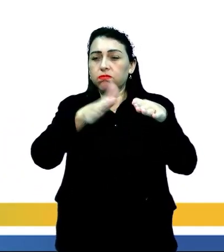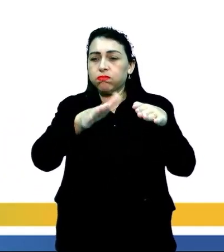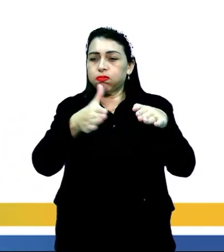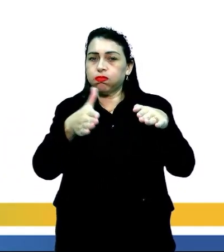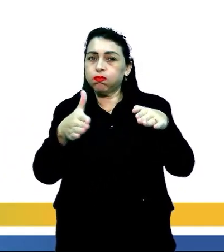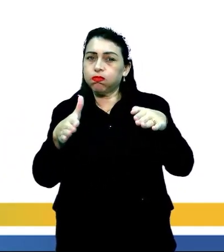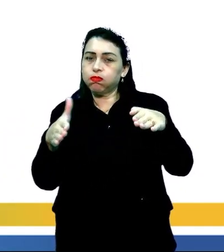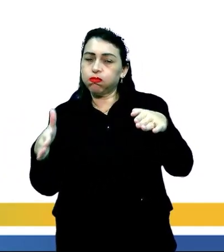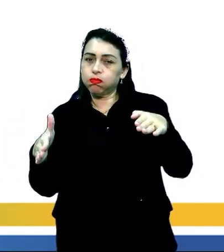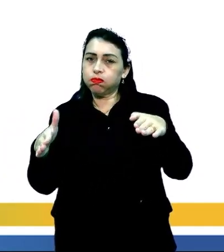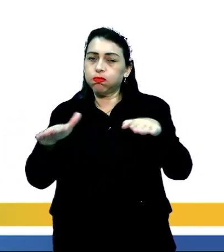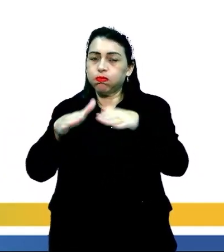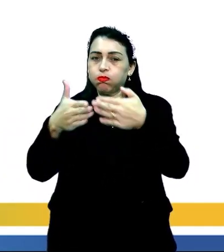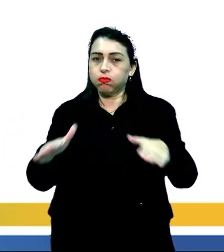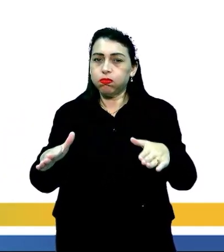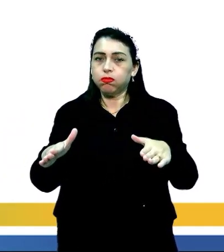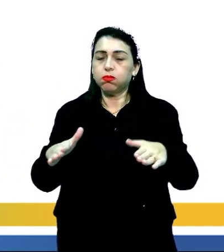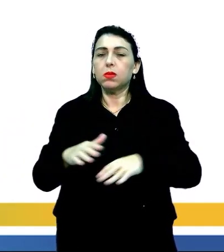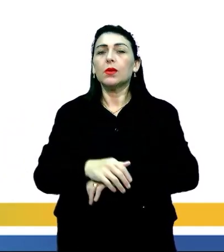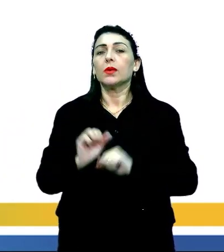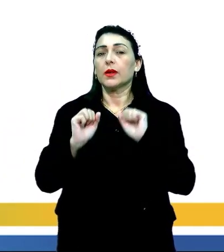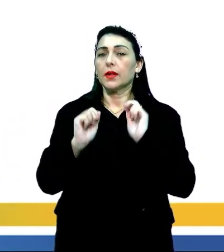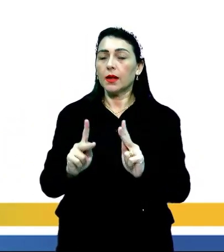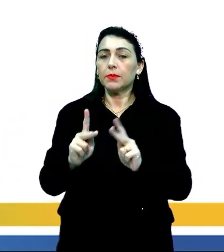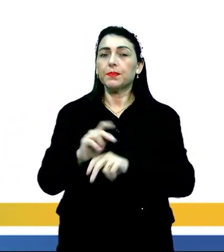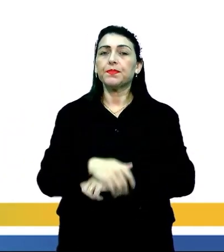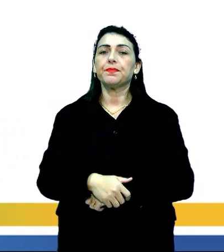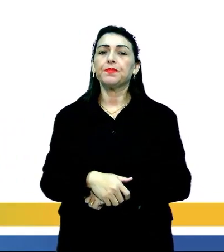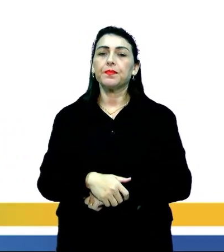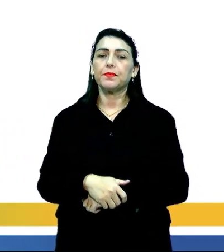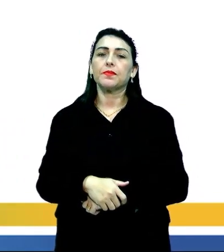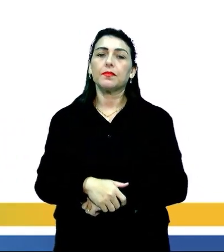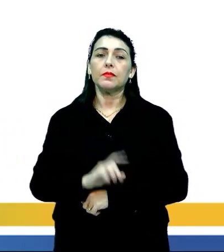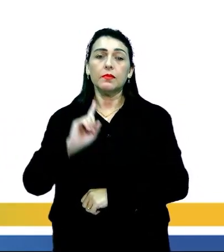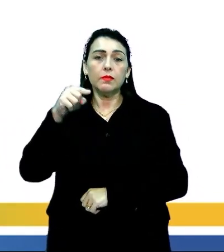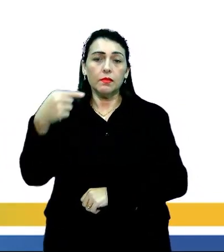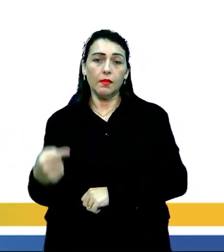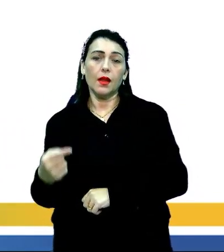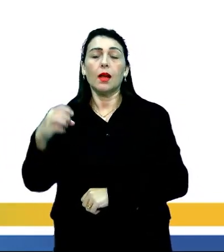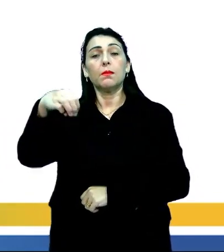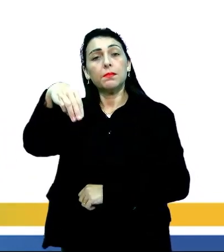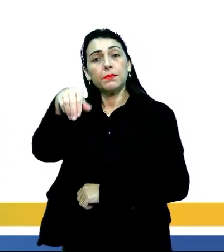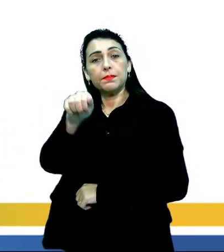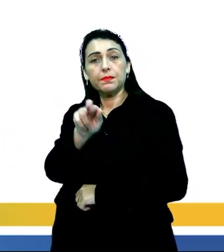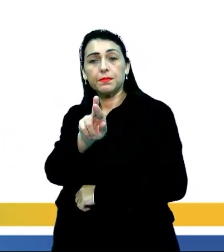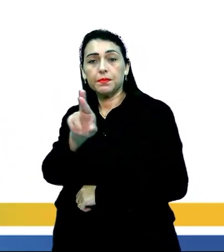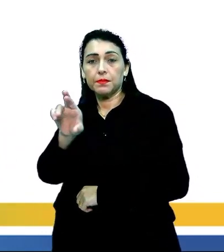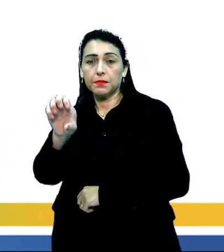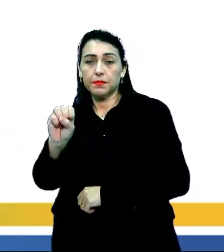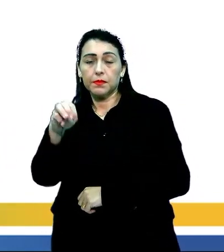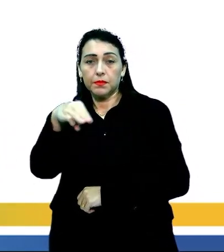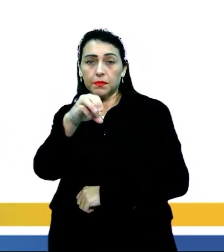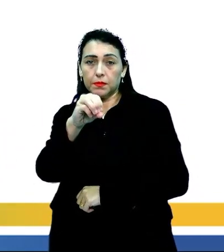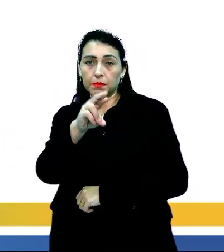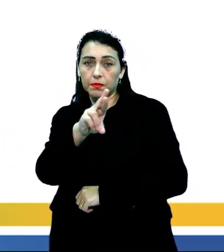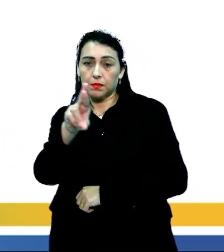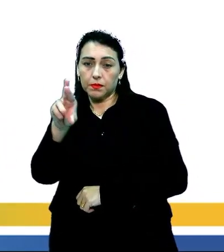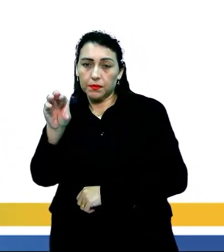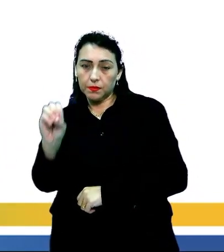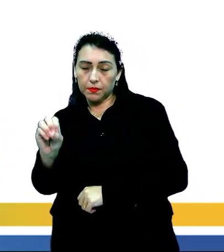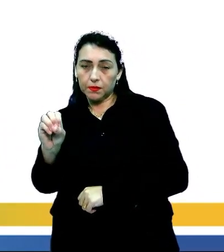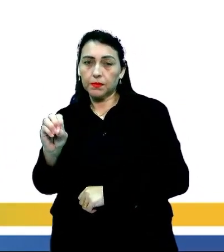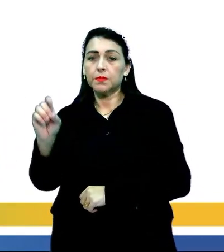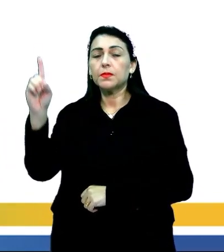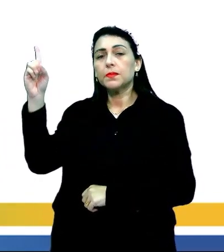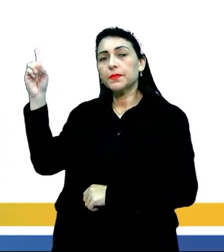caatinga é a depressão, ok? O próximo domínio, a gente tem aí o domínio dos